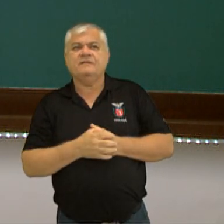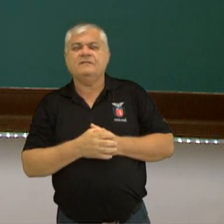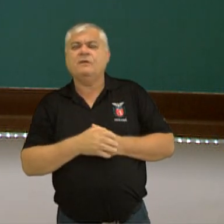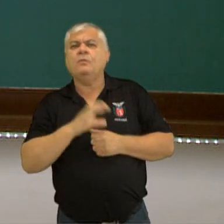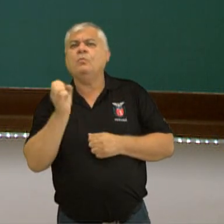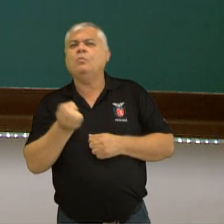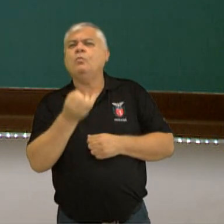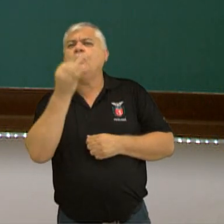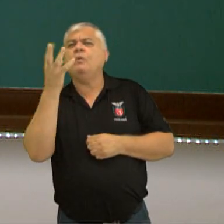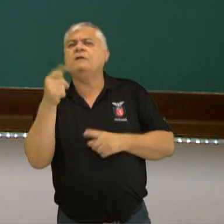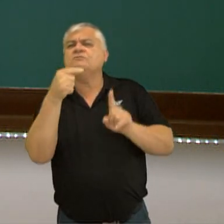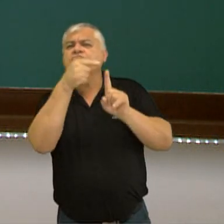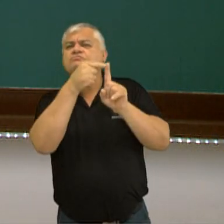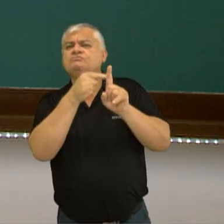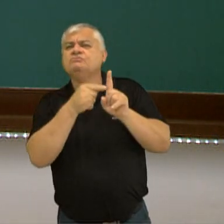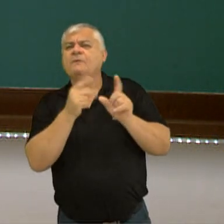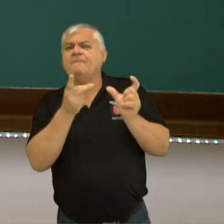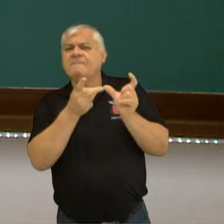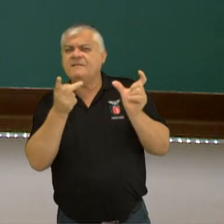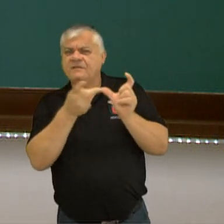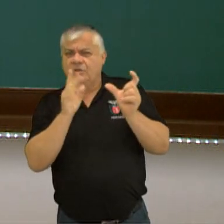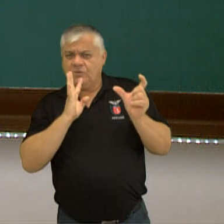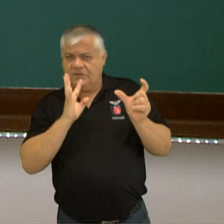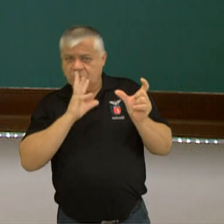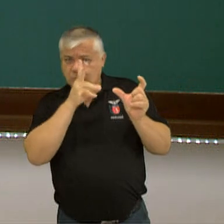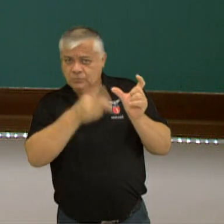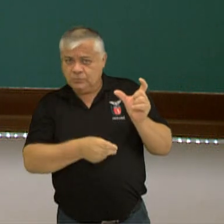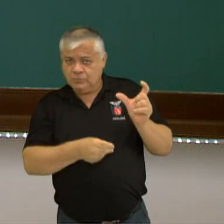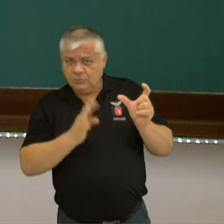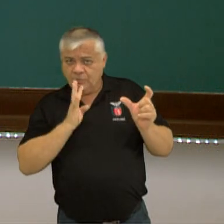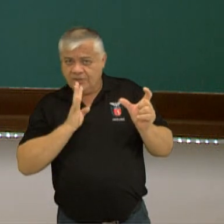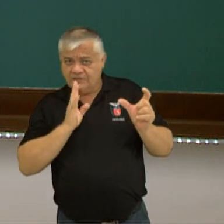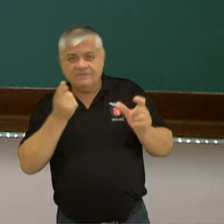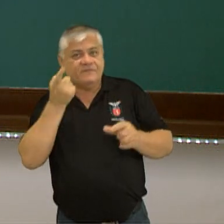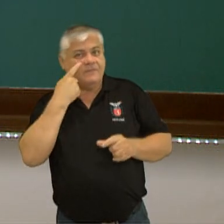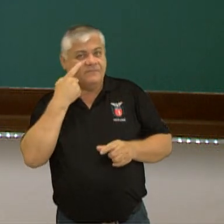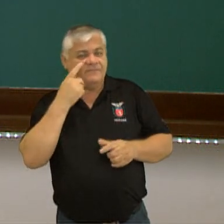aos tipos de predicado, gente? Conhece todos? Vamos ver?